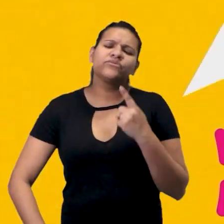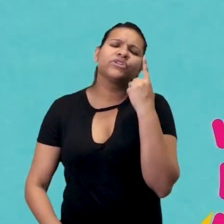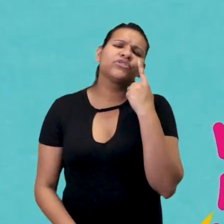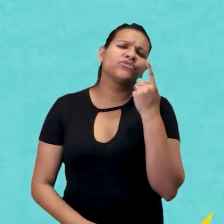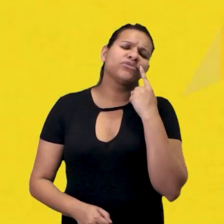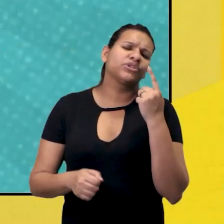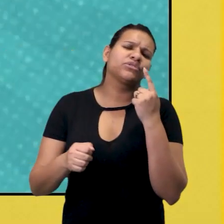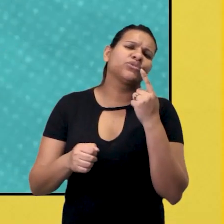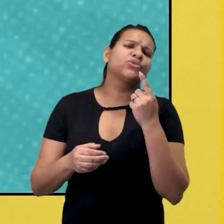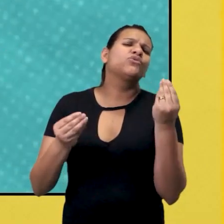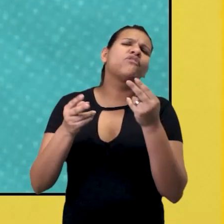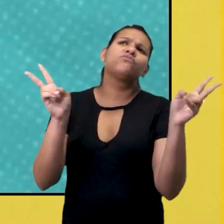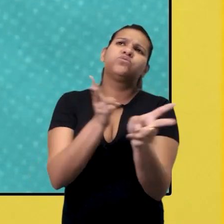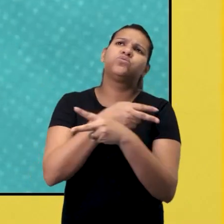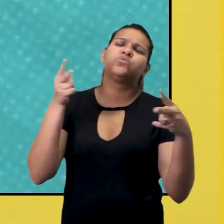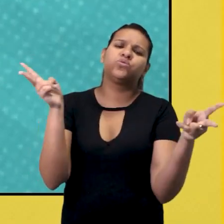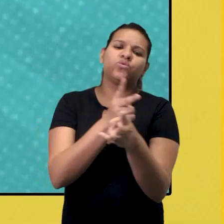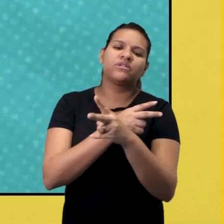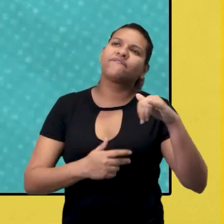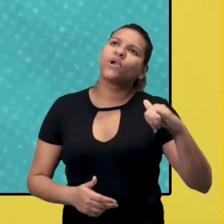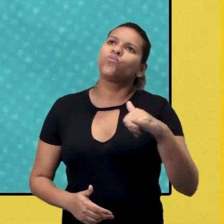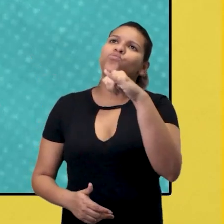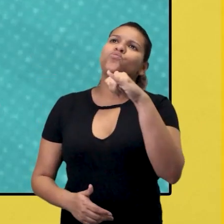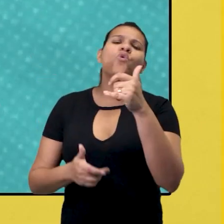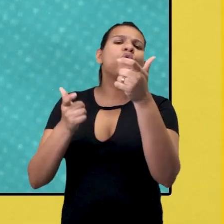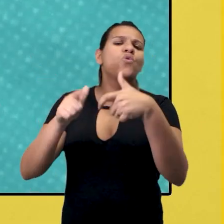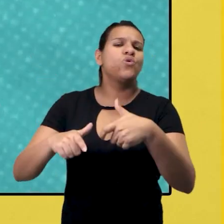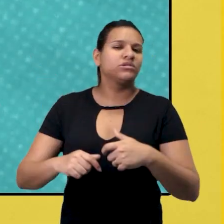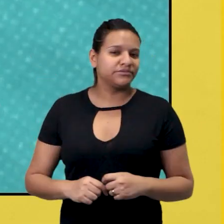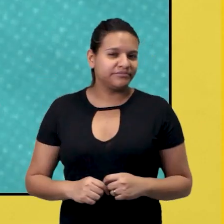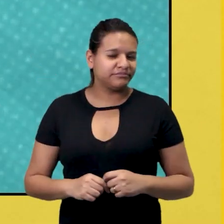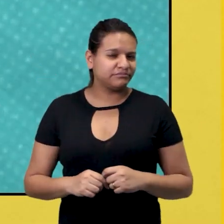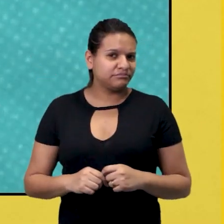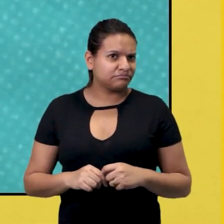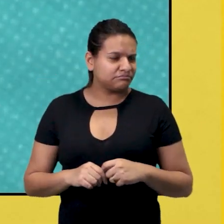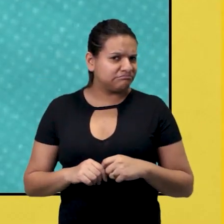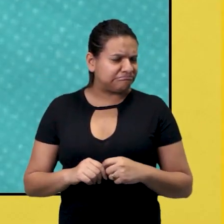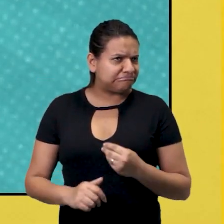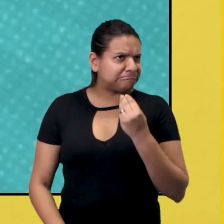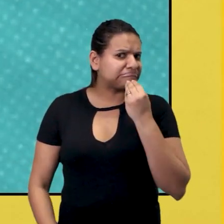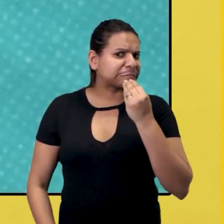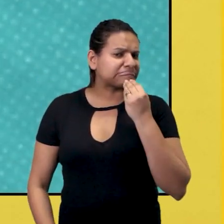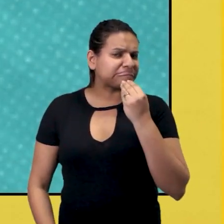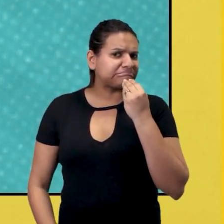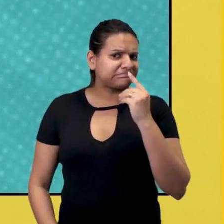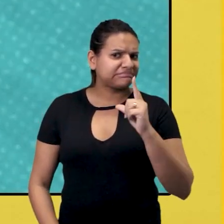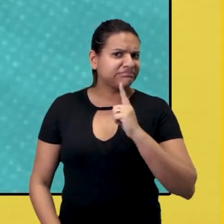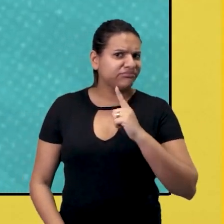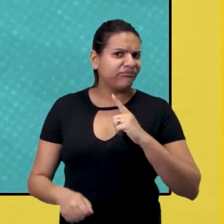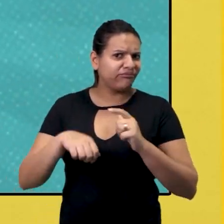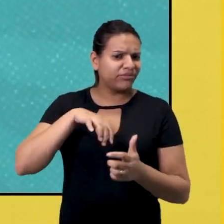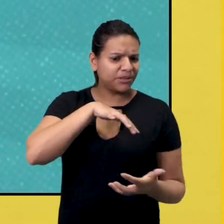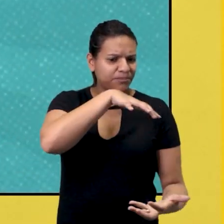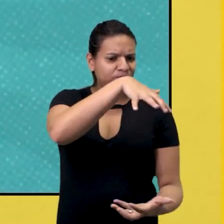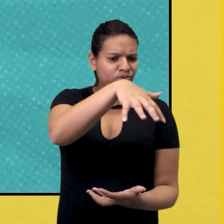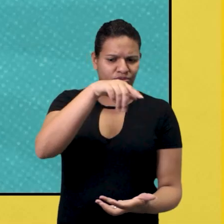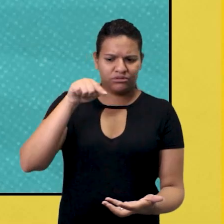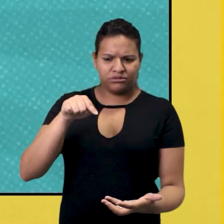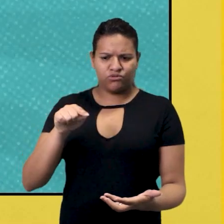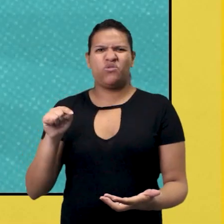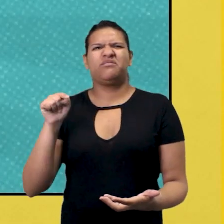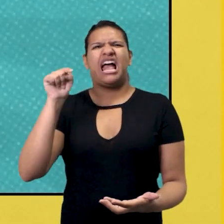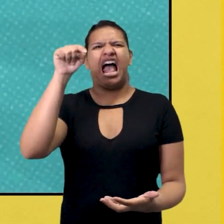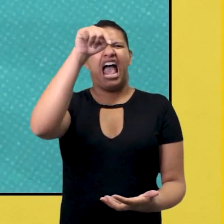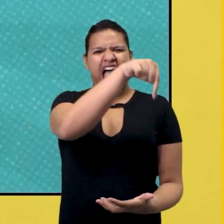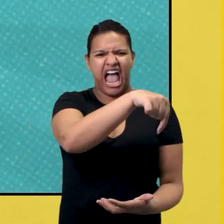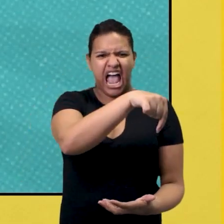Você viu pra onde o aviãozinho de papel voou? Será que ele foi parar do outro lado? Atrás de Hebe,